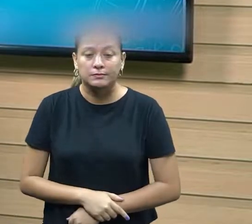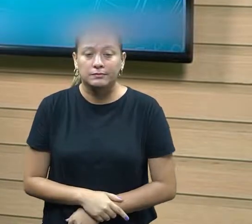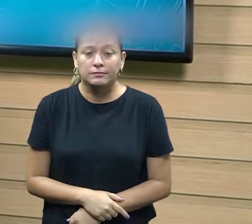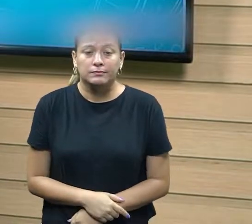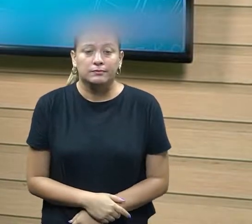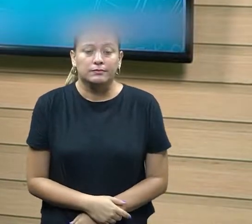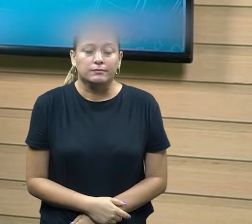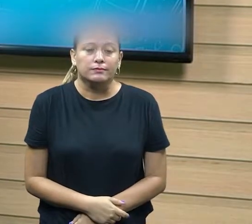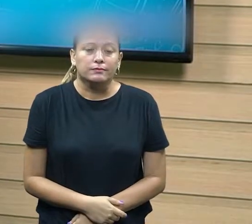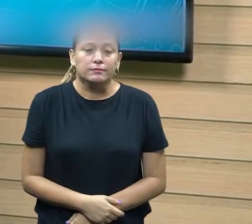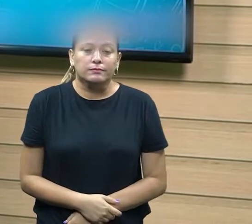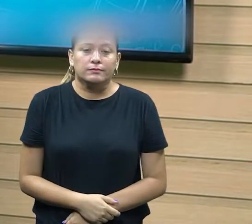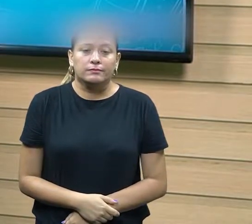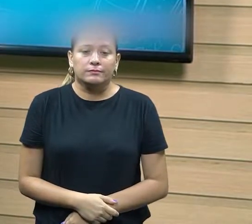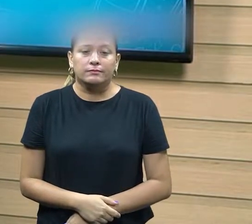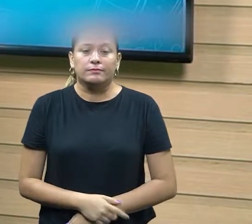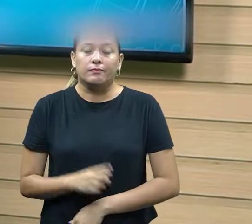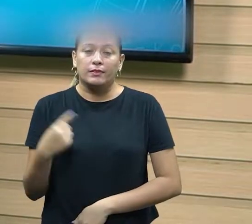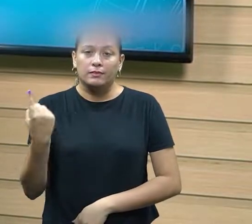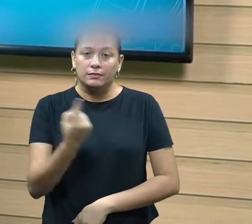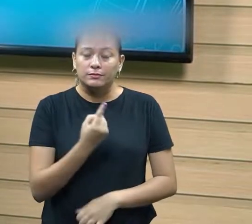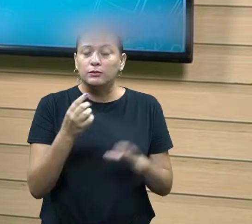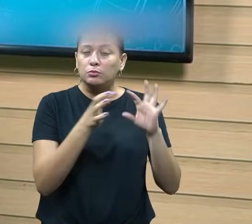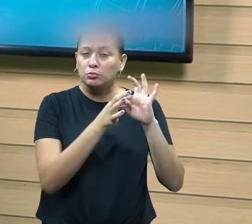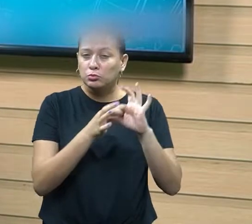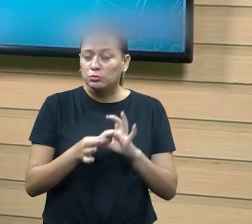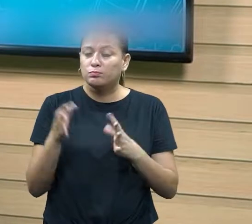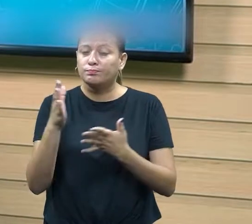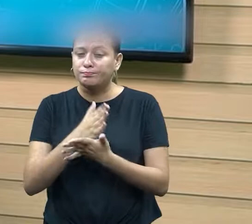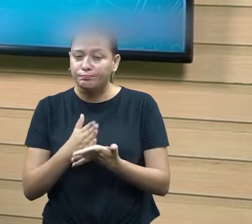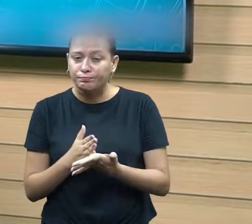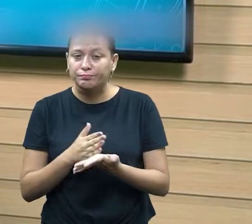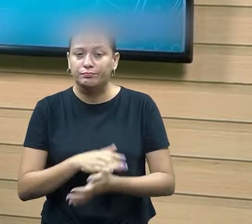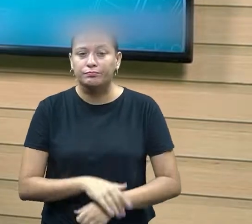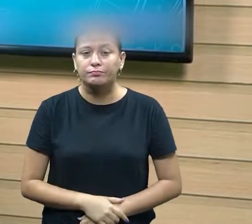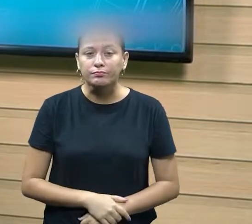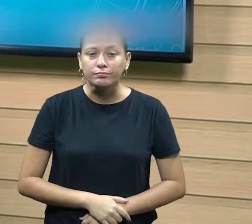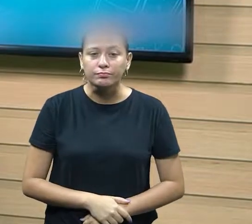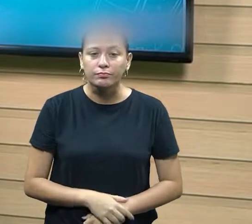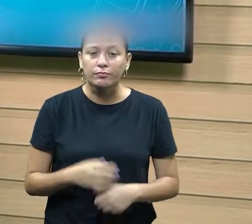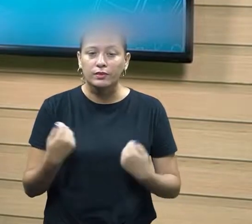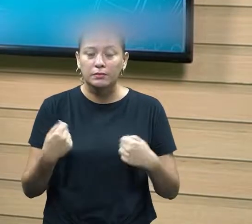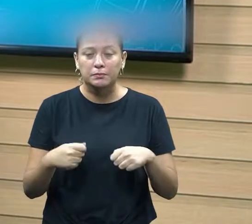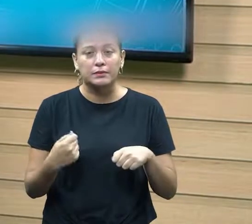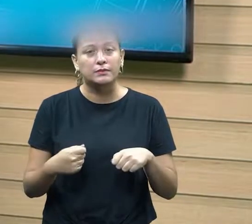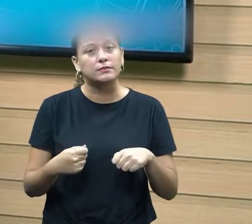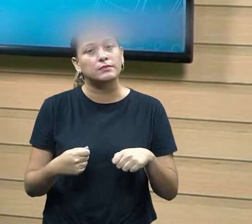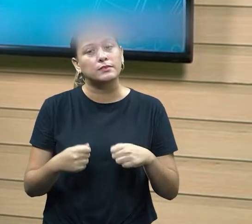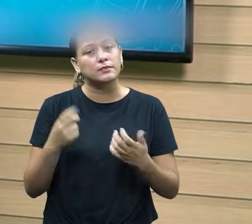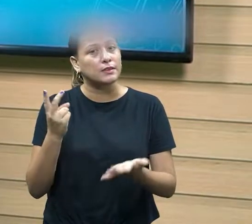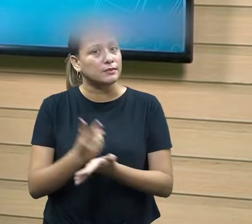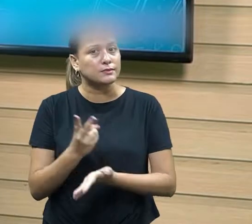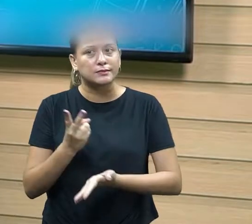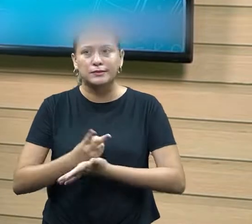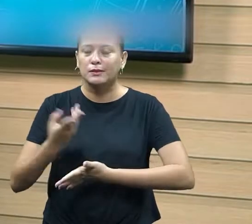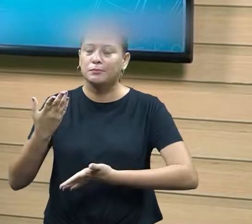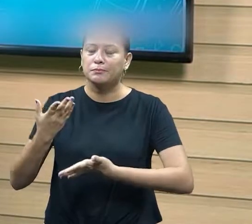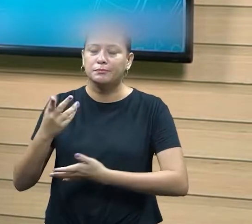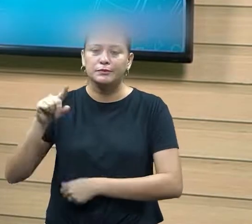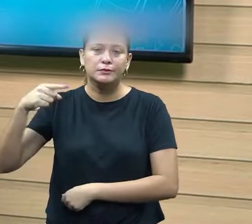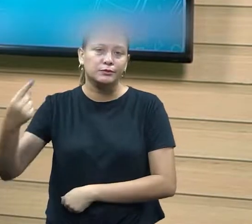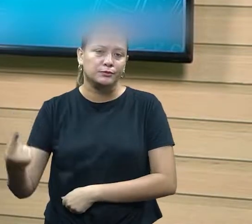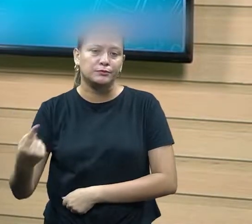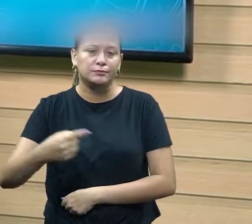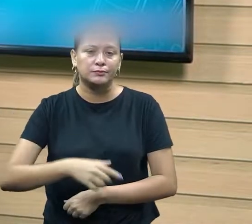nós estamos em determinadas situações que sempre a gente está precisando do outro e esse processo humano da gente ele